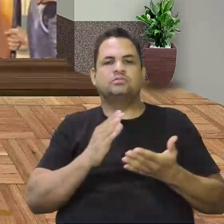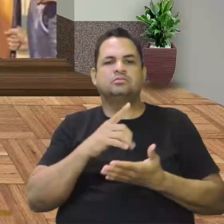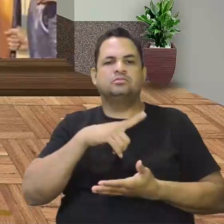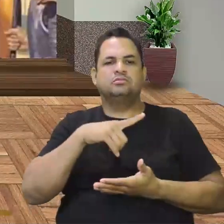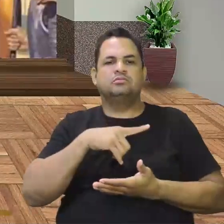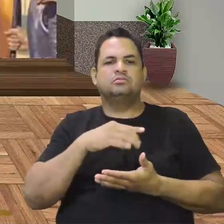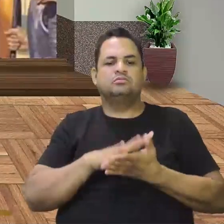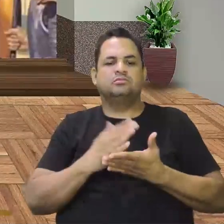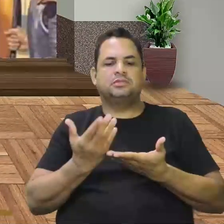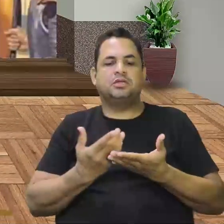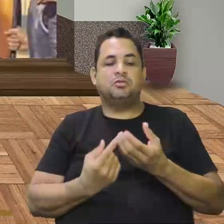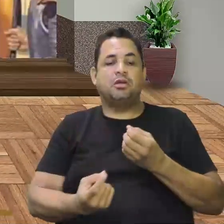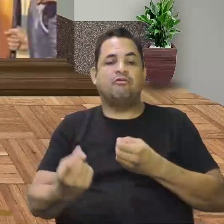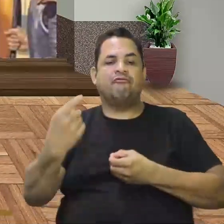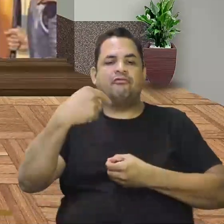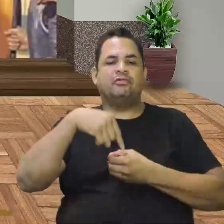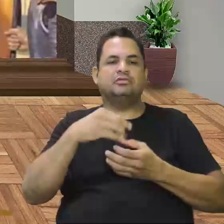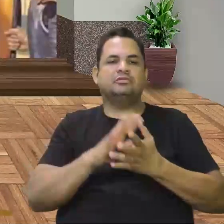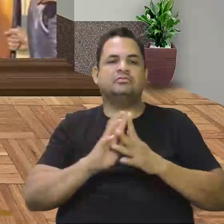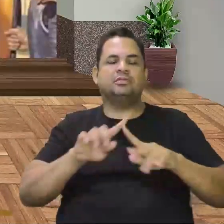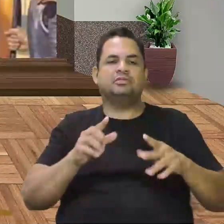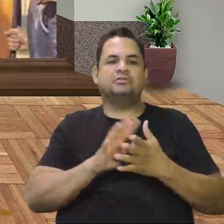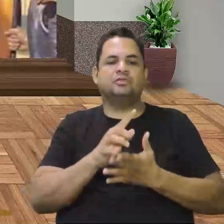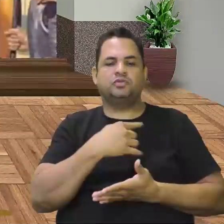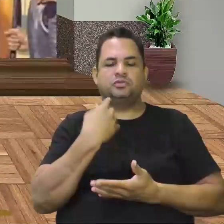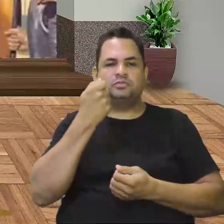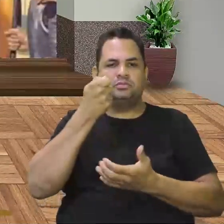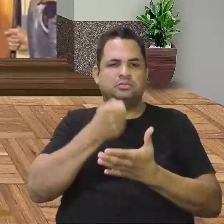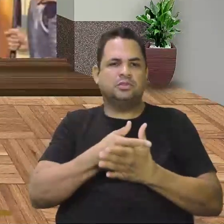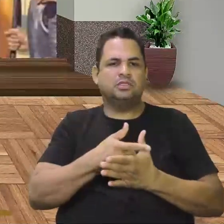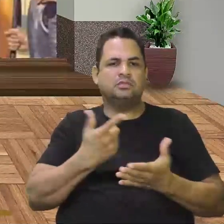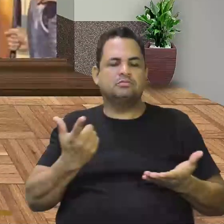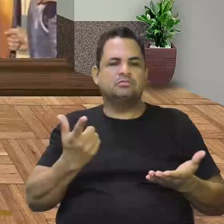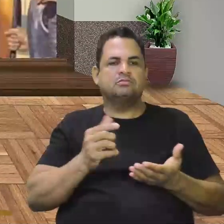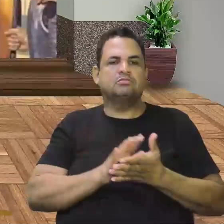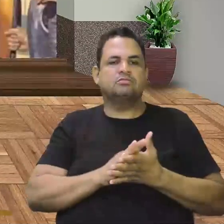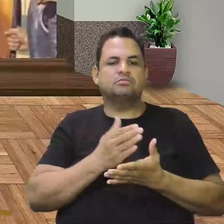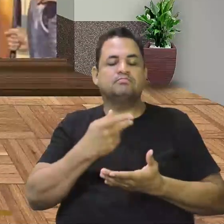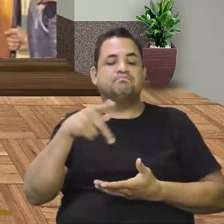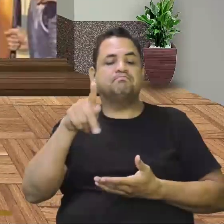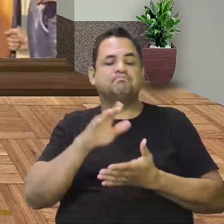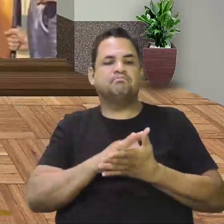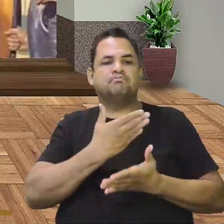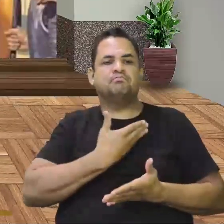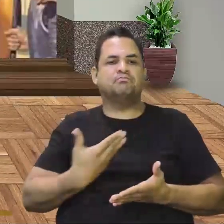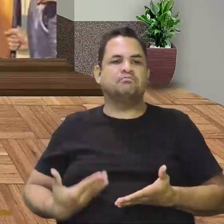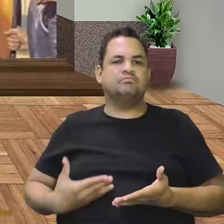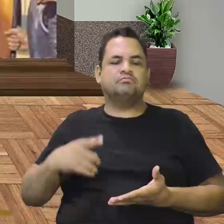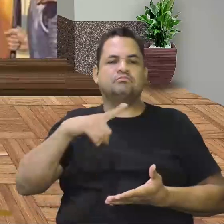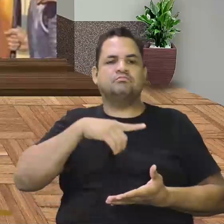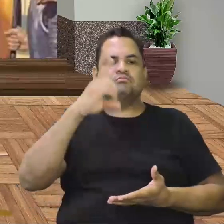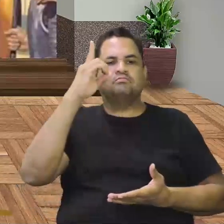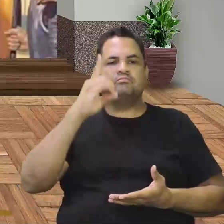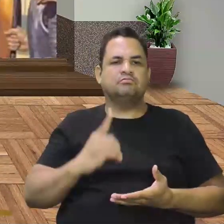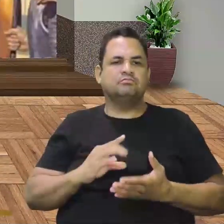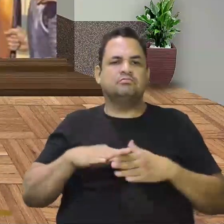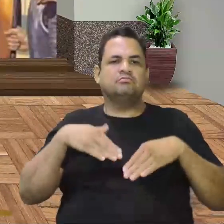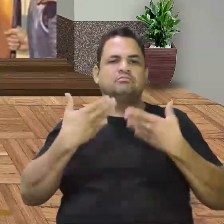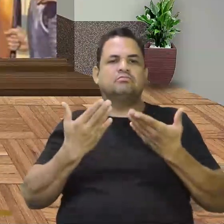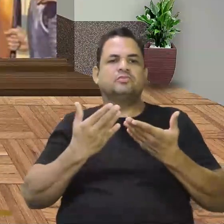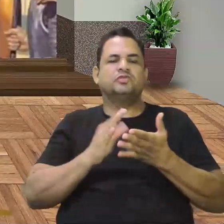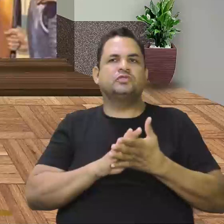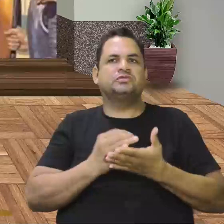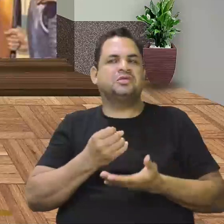contrapartida disso aí. Mas nós pagamos. Nós pagamos para o governo para termos o direito de, quando nós ficarmos